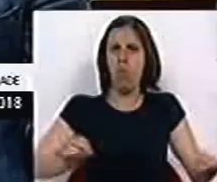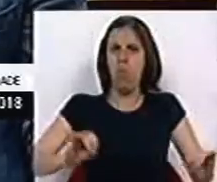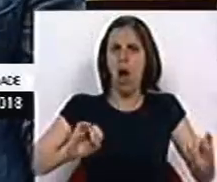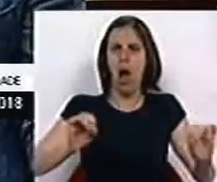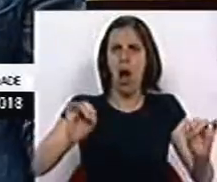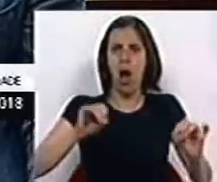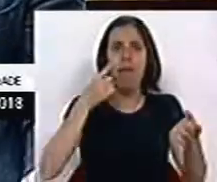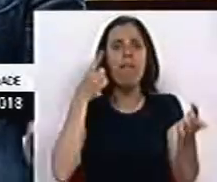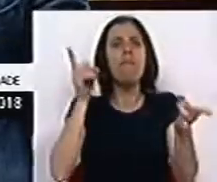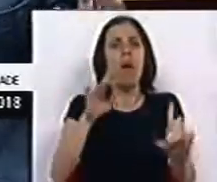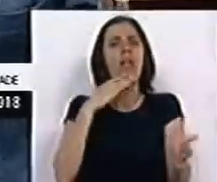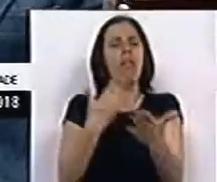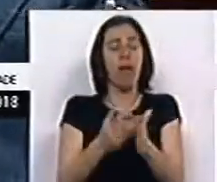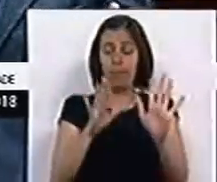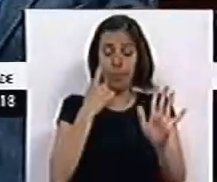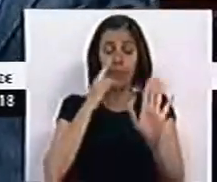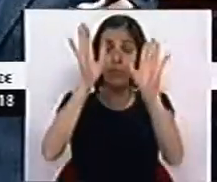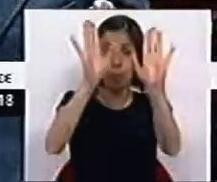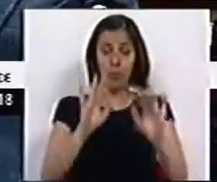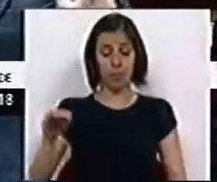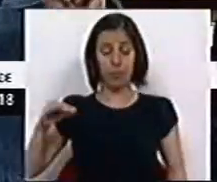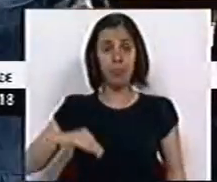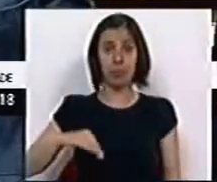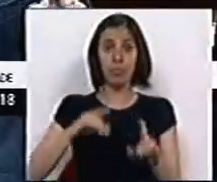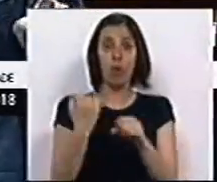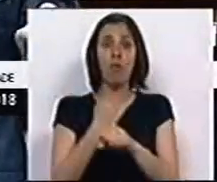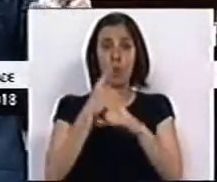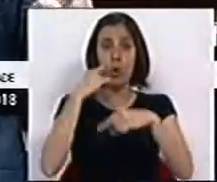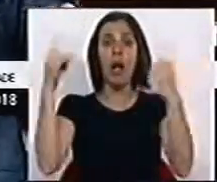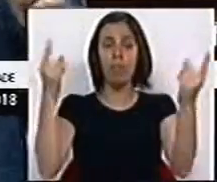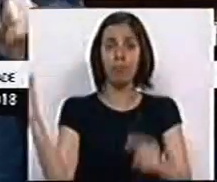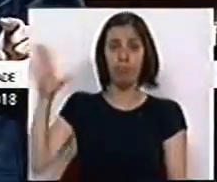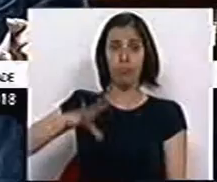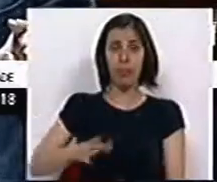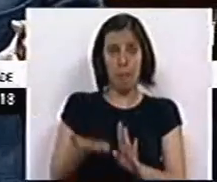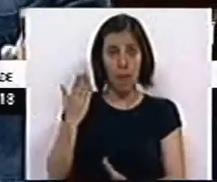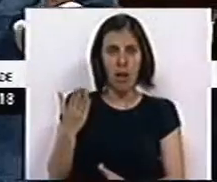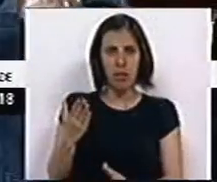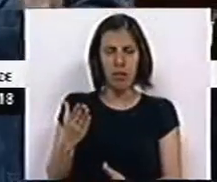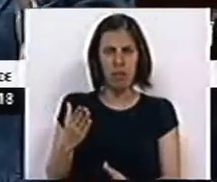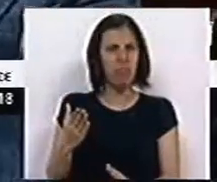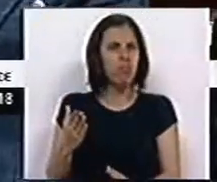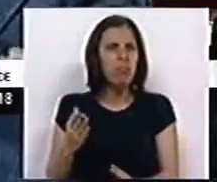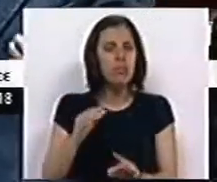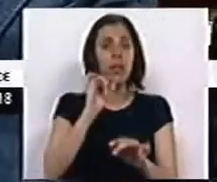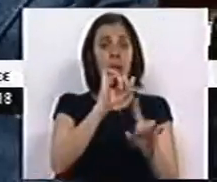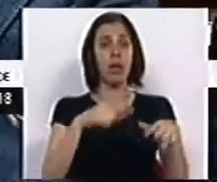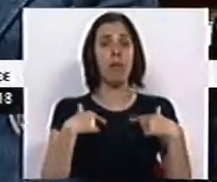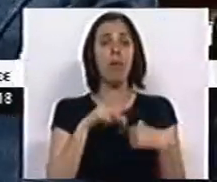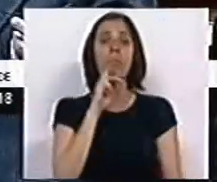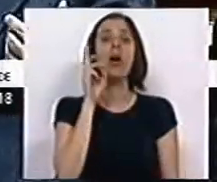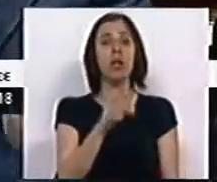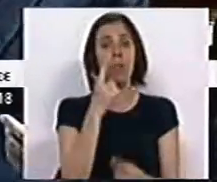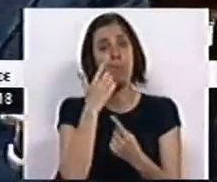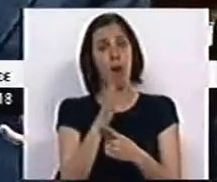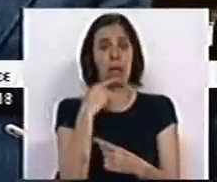há nenhuma reposição. Se não, vejamos, os funcionários públicos vão receber mais? E é a sua própria resposta